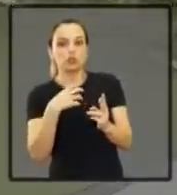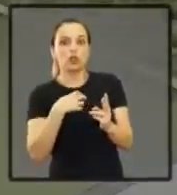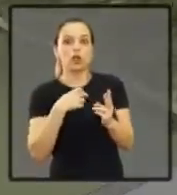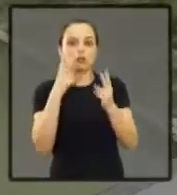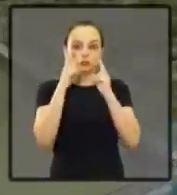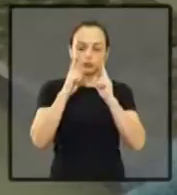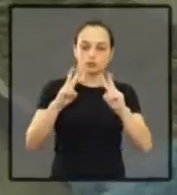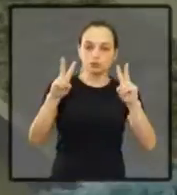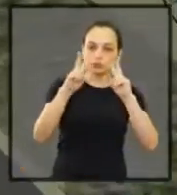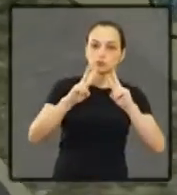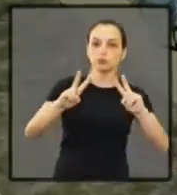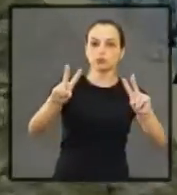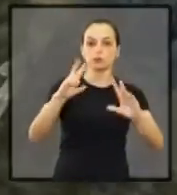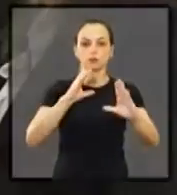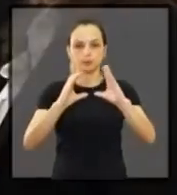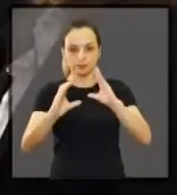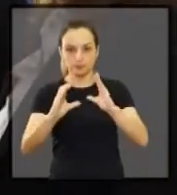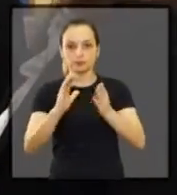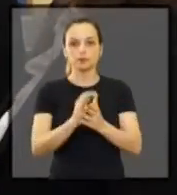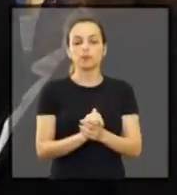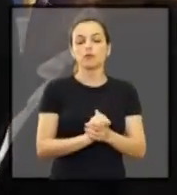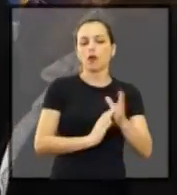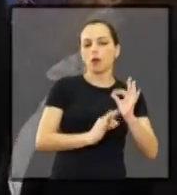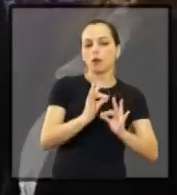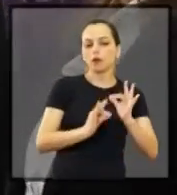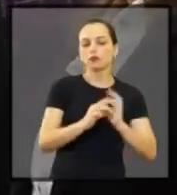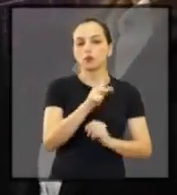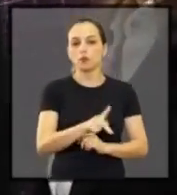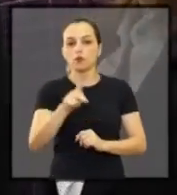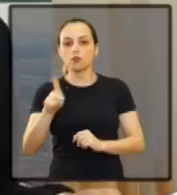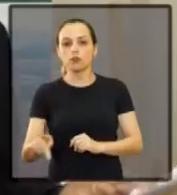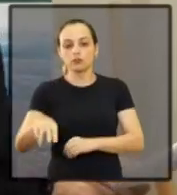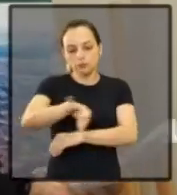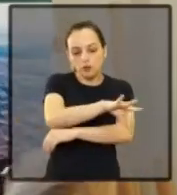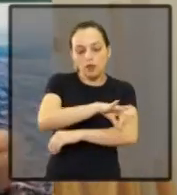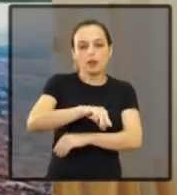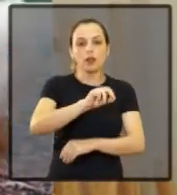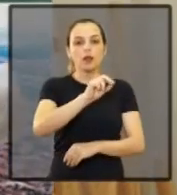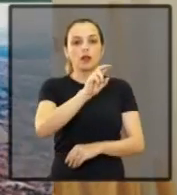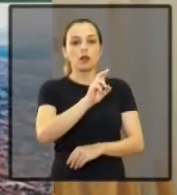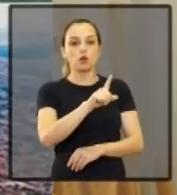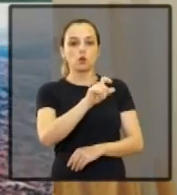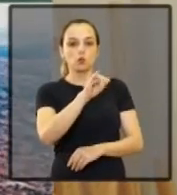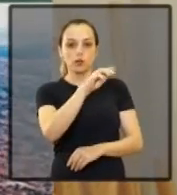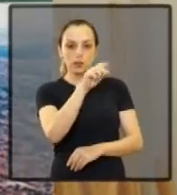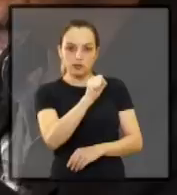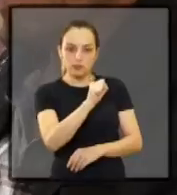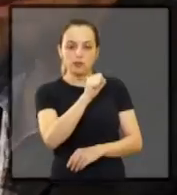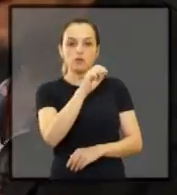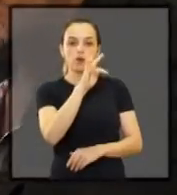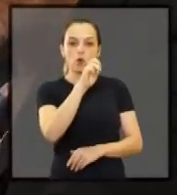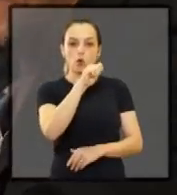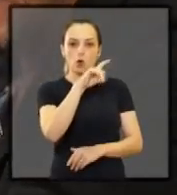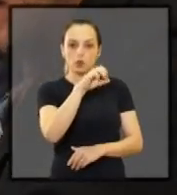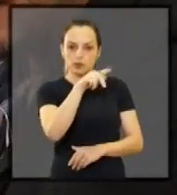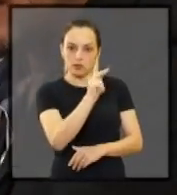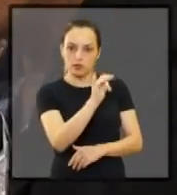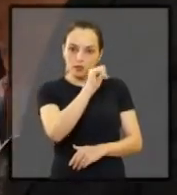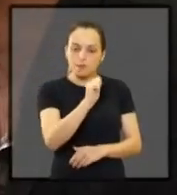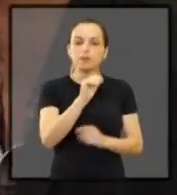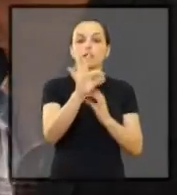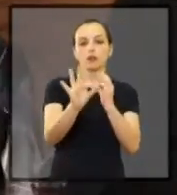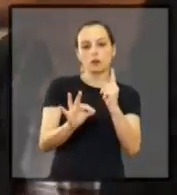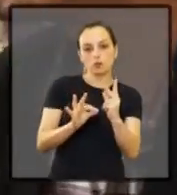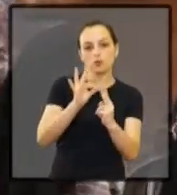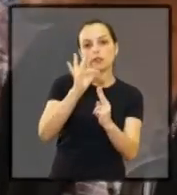gráfico e comunicação visual. A organização é do professor arquiteto Luiz Antônio Nigro Falkoski, da Universidade Federal de São